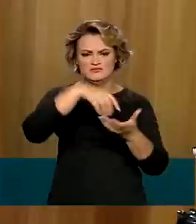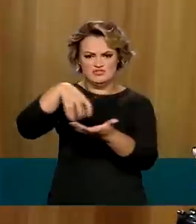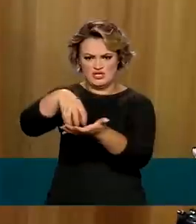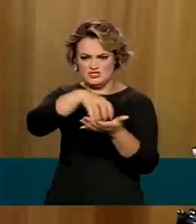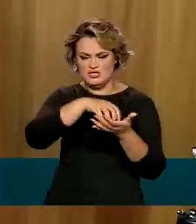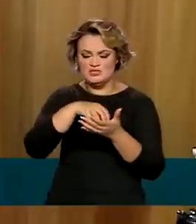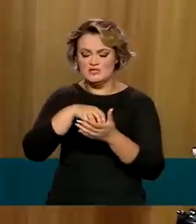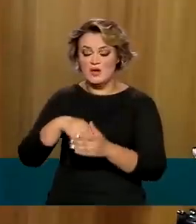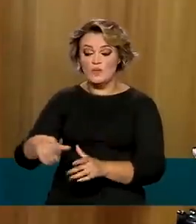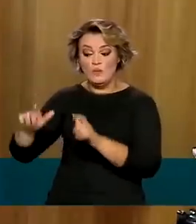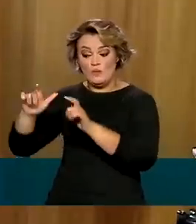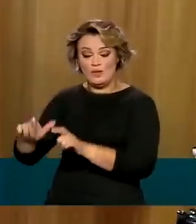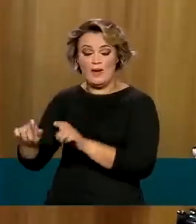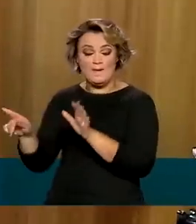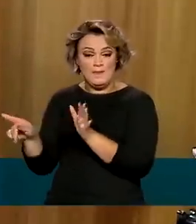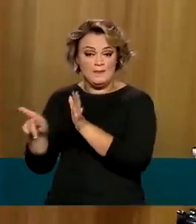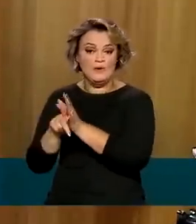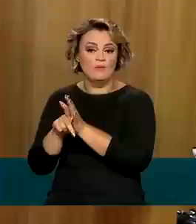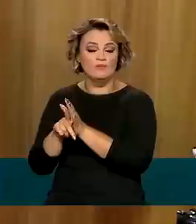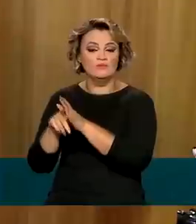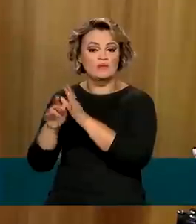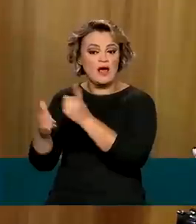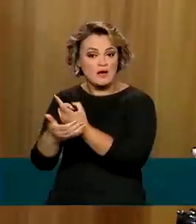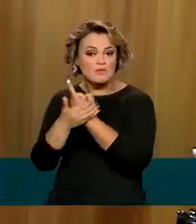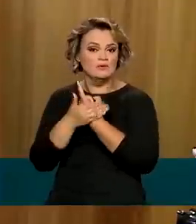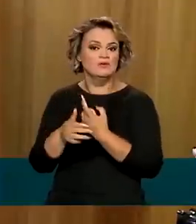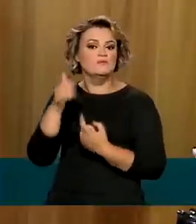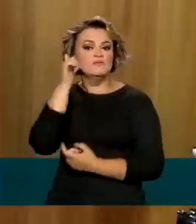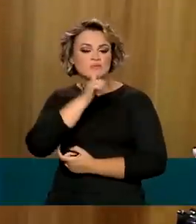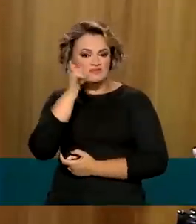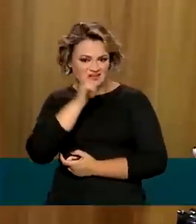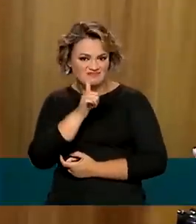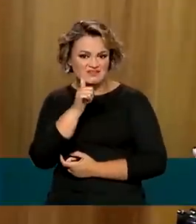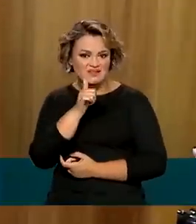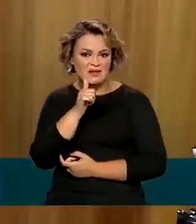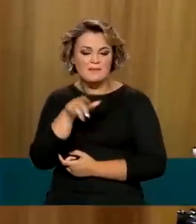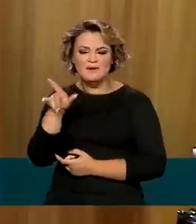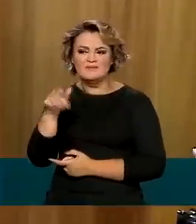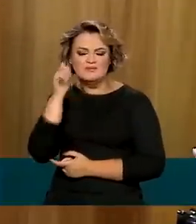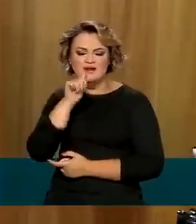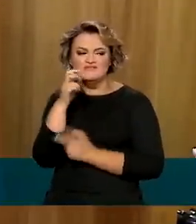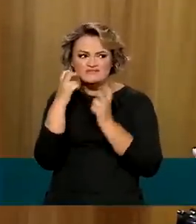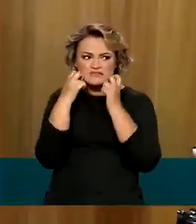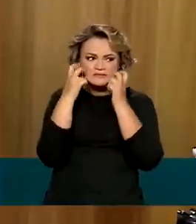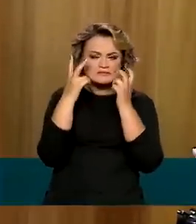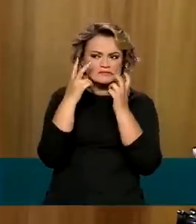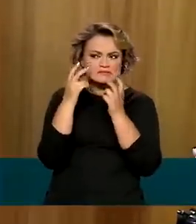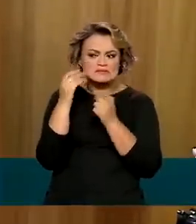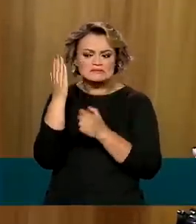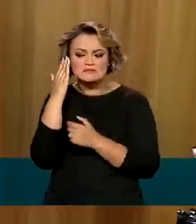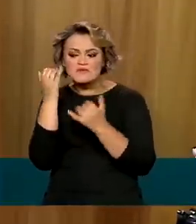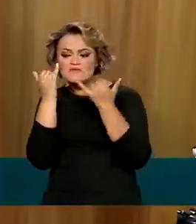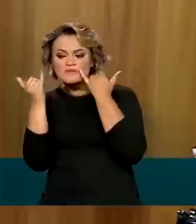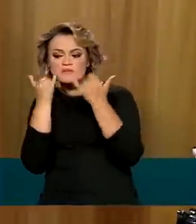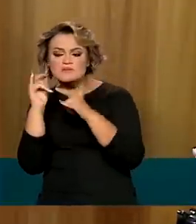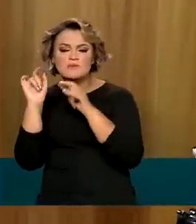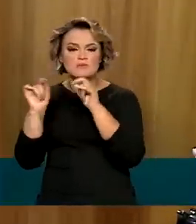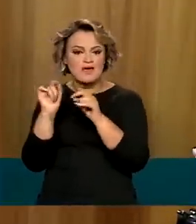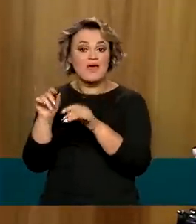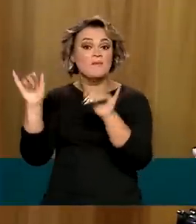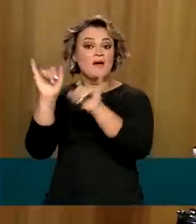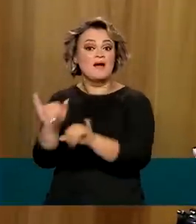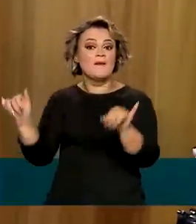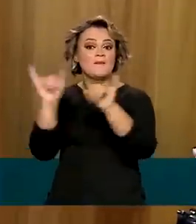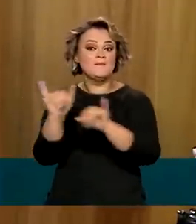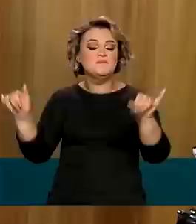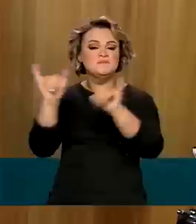atendimento, um espaço dedicado ao acolhimento das mulheres para que ela não tenha vergonha de se informar. Vai ser uma grande campanha